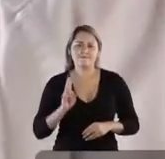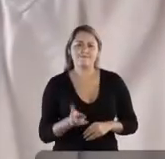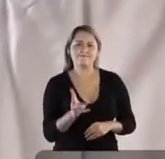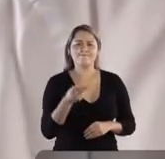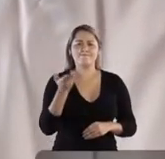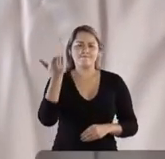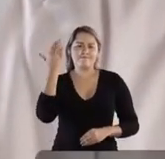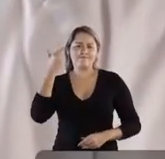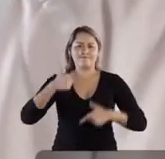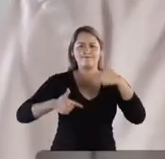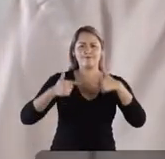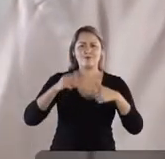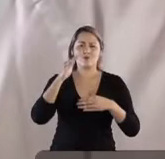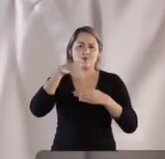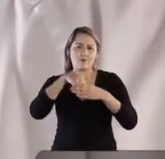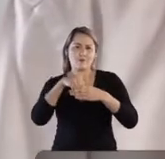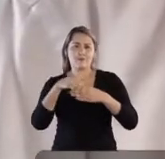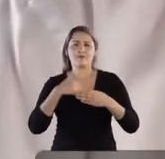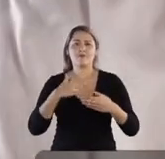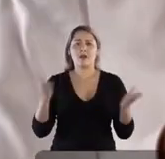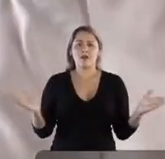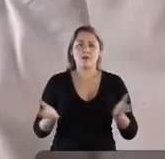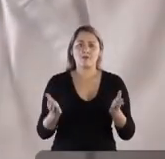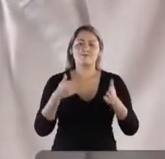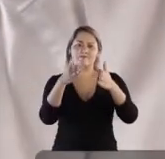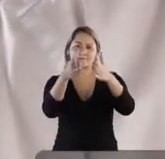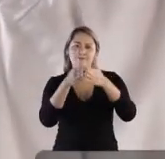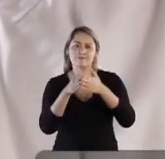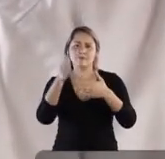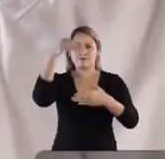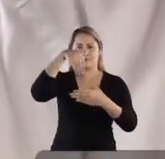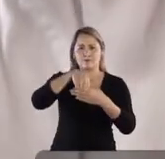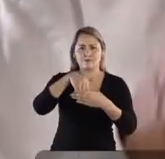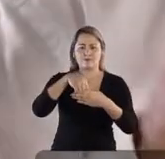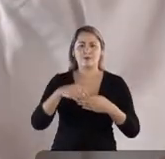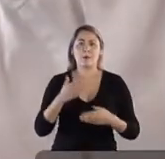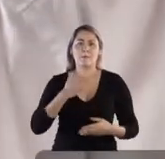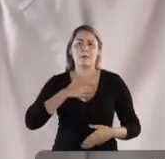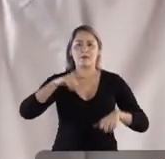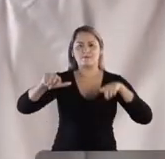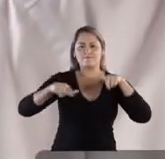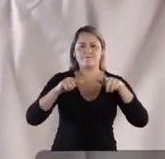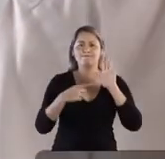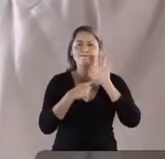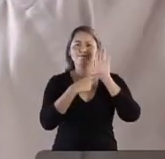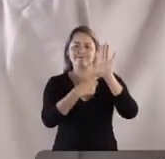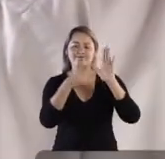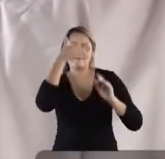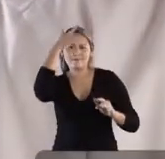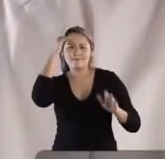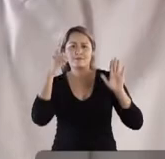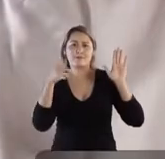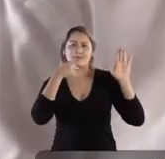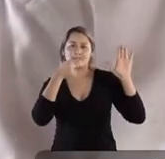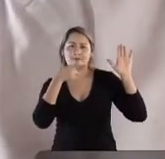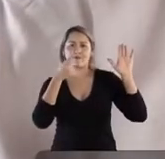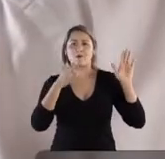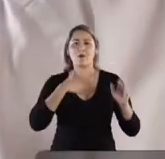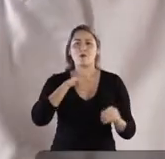Sempre honrei os votos recebidos em minhas eleições. Volto a pedir o seu voto. Meu trabalho é transparente de palavra. Coloco o meu